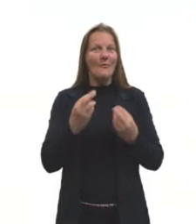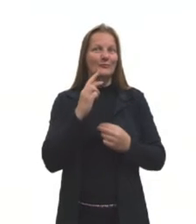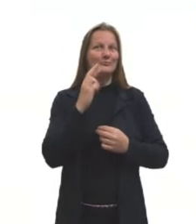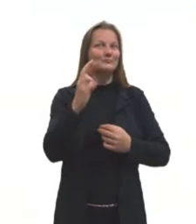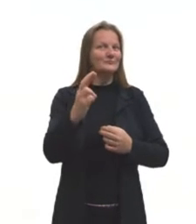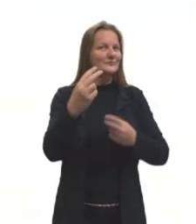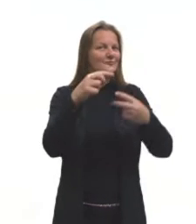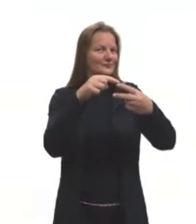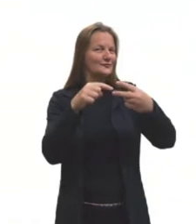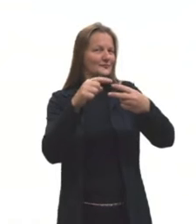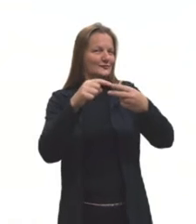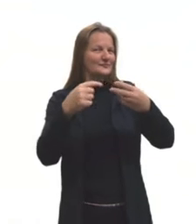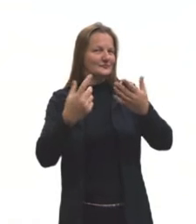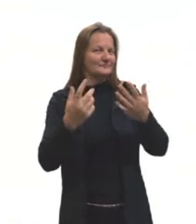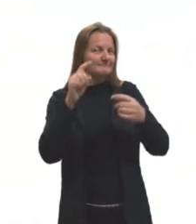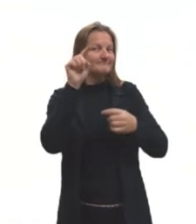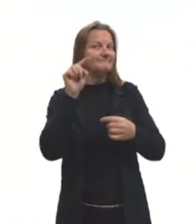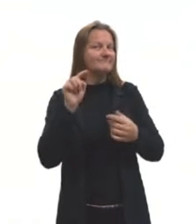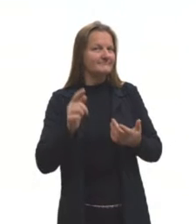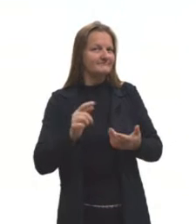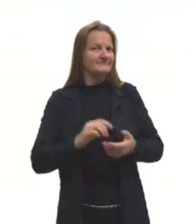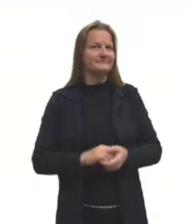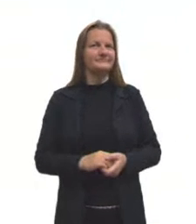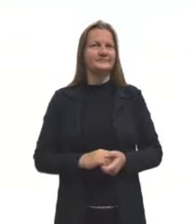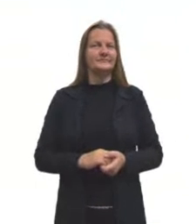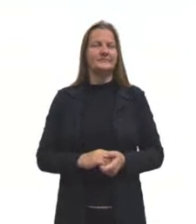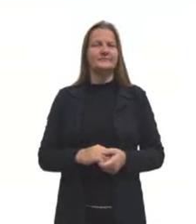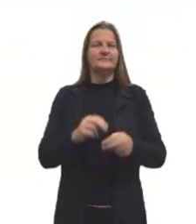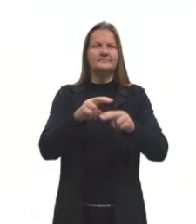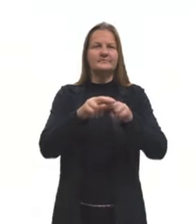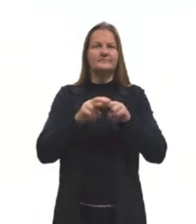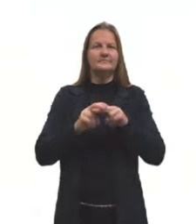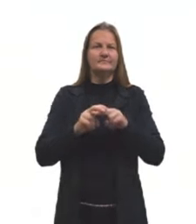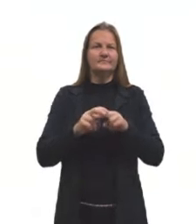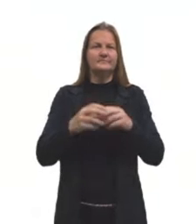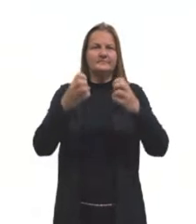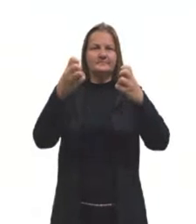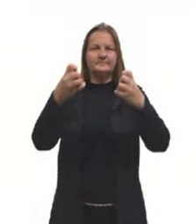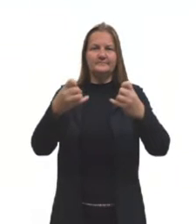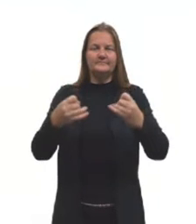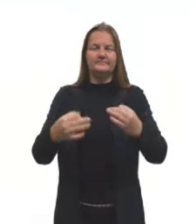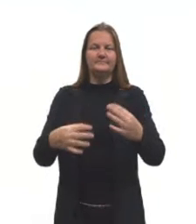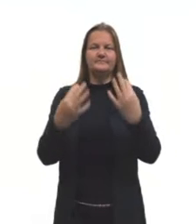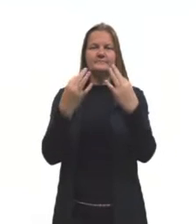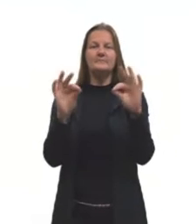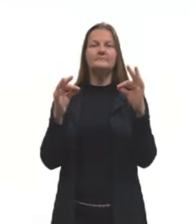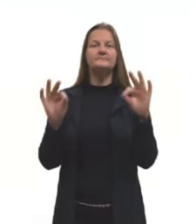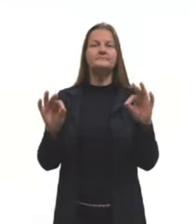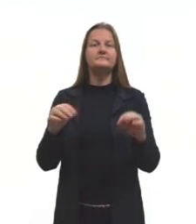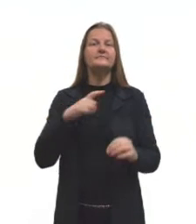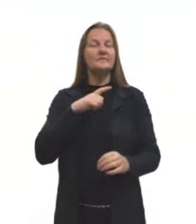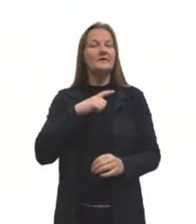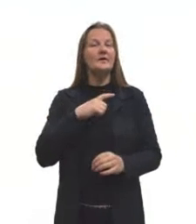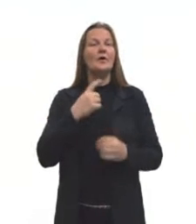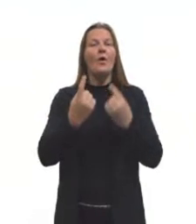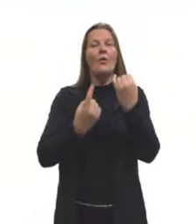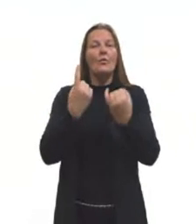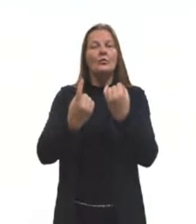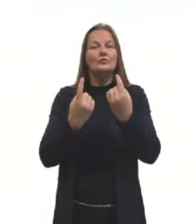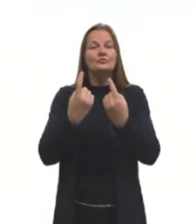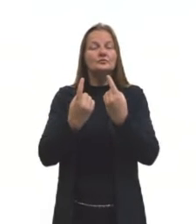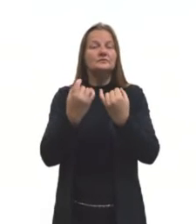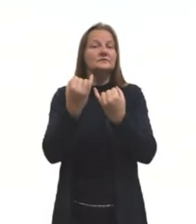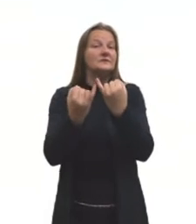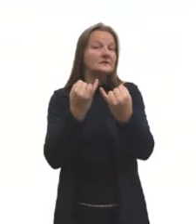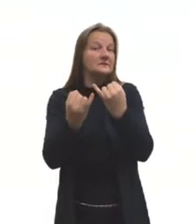estas duas perguntas. Para isso, antes de começar a falar de sintaxe e argumentação, eu trouxe alguns exemplos para